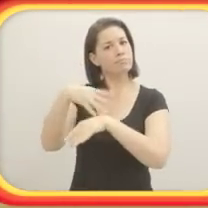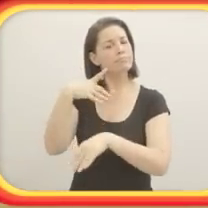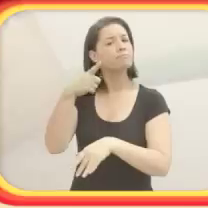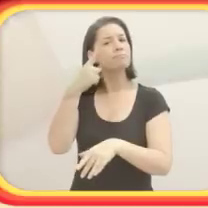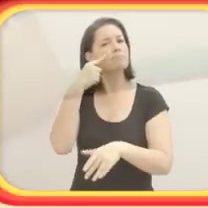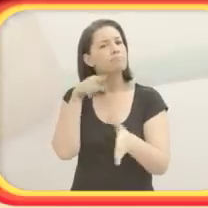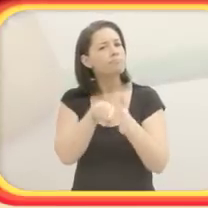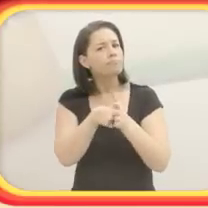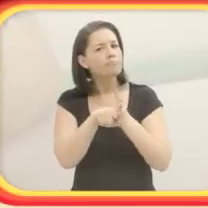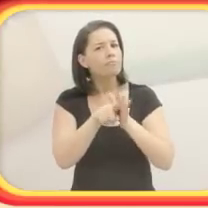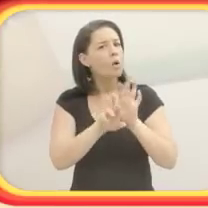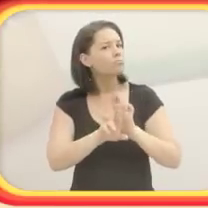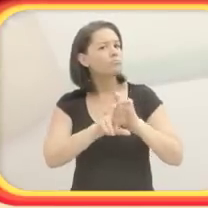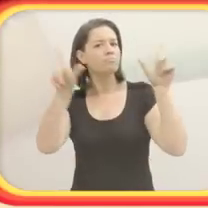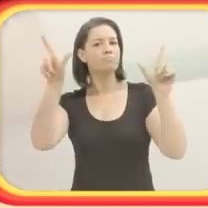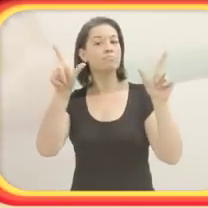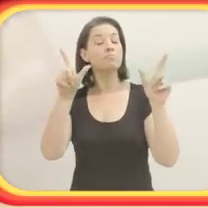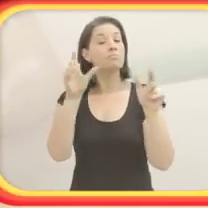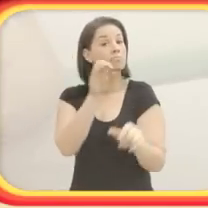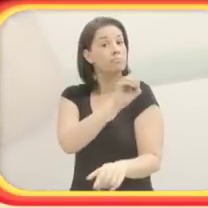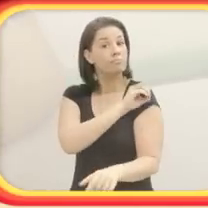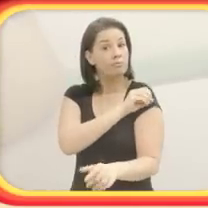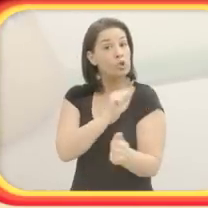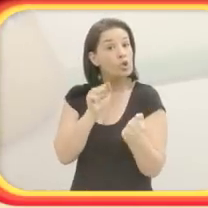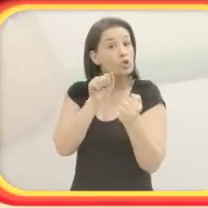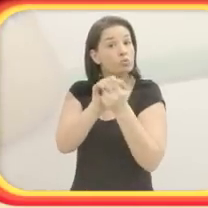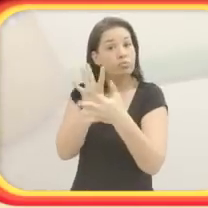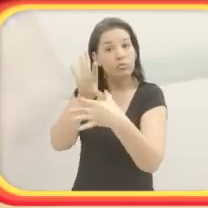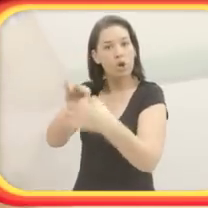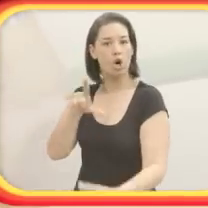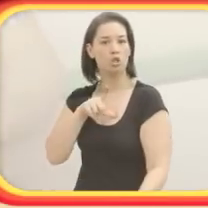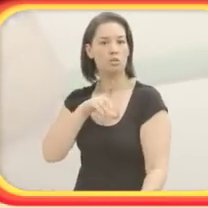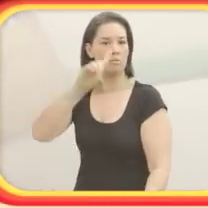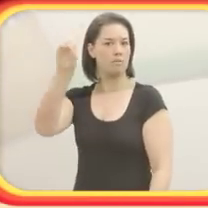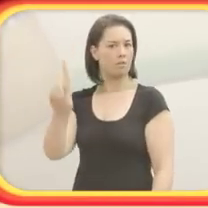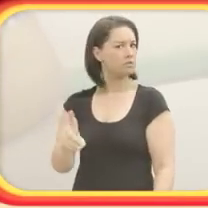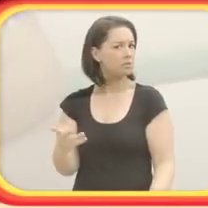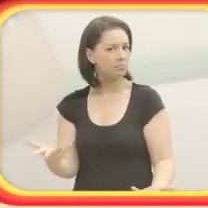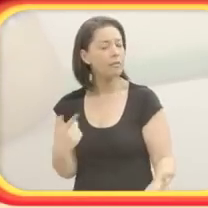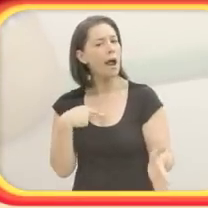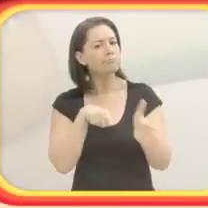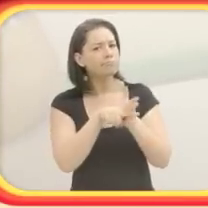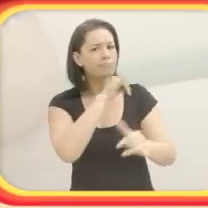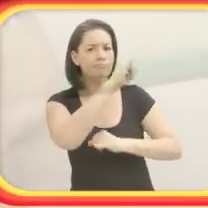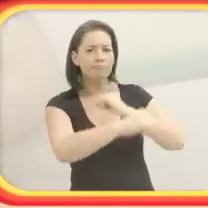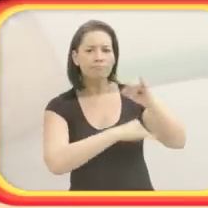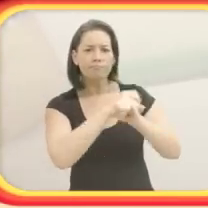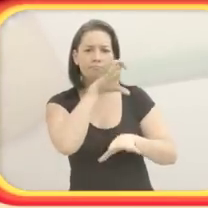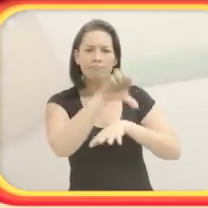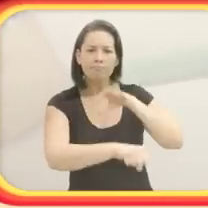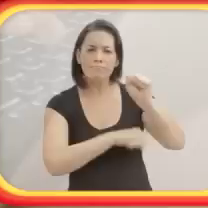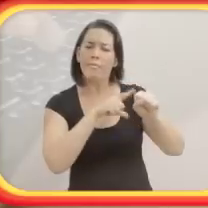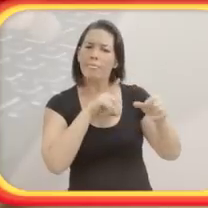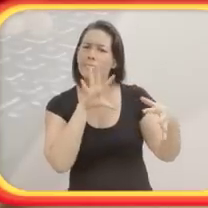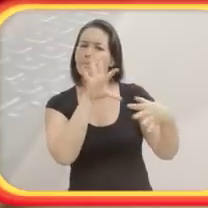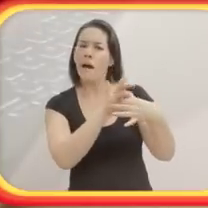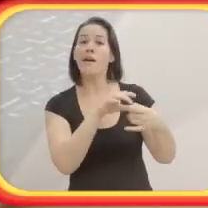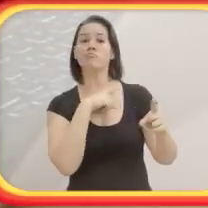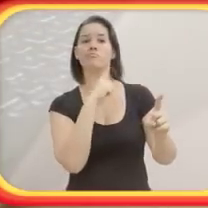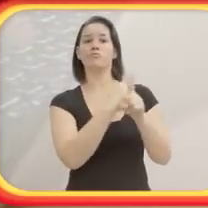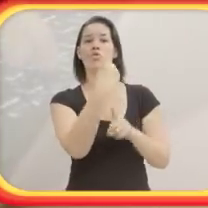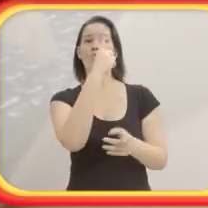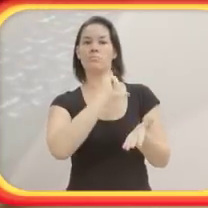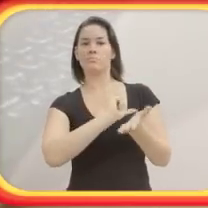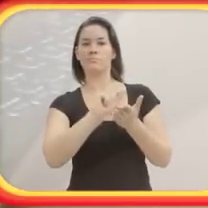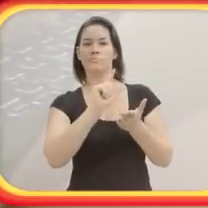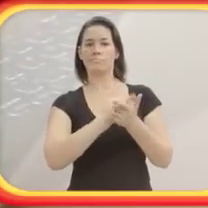me disse o seguinte, bom, já que você vai fazer alguma coisa com os anos iniciais, por você não faz alguma coisa relacionada a alguma deficiência? Eu fui buscar